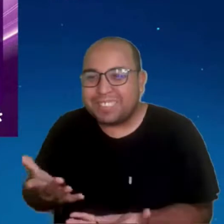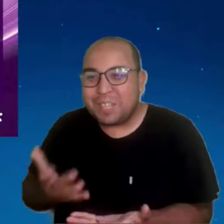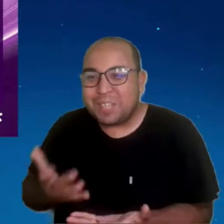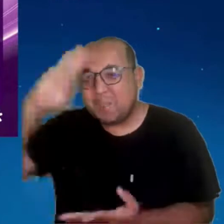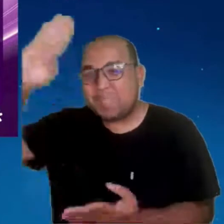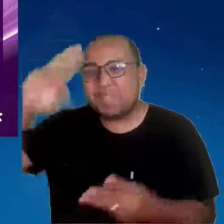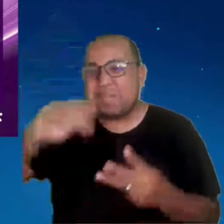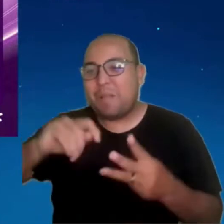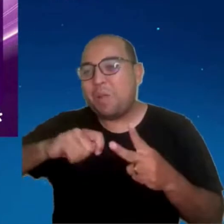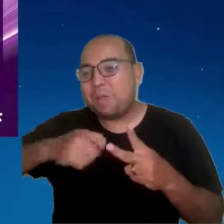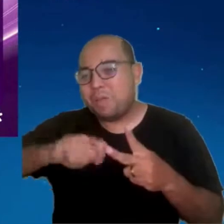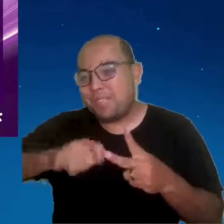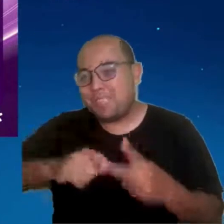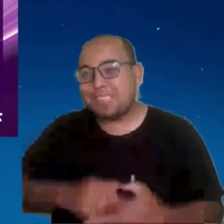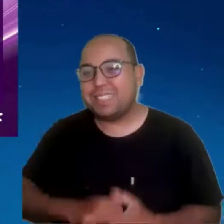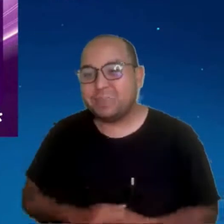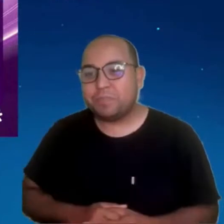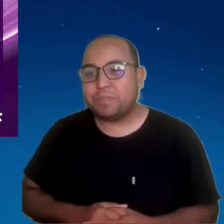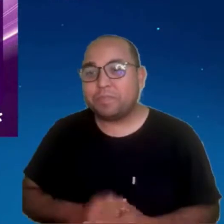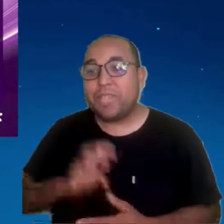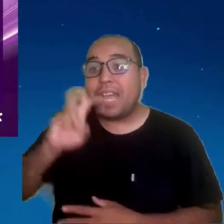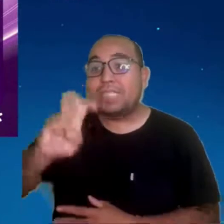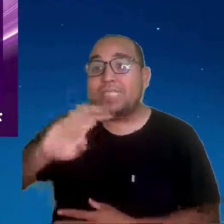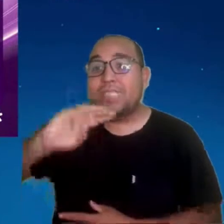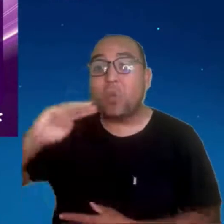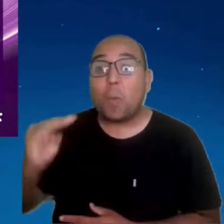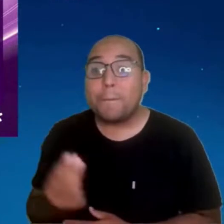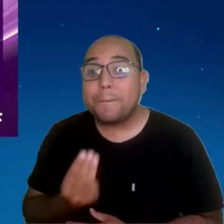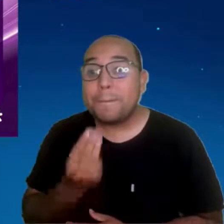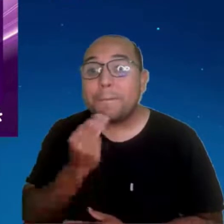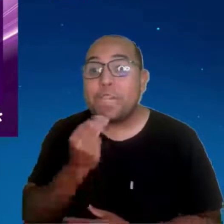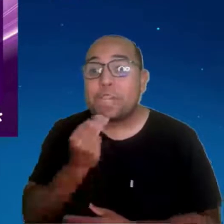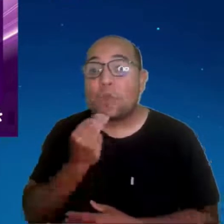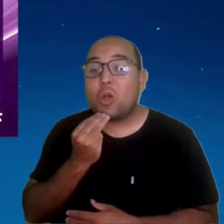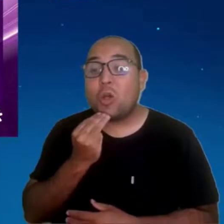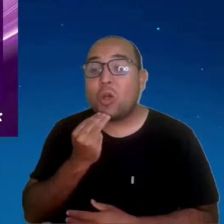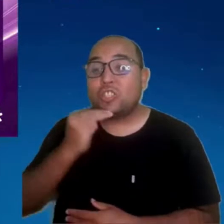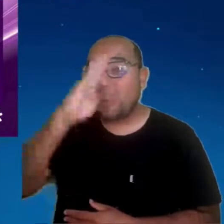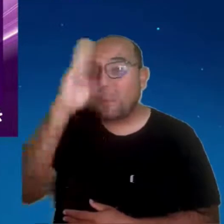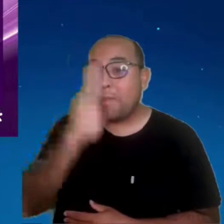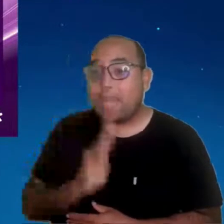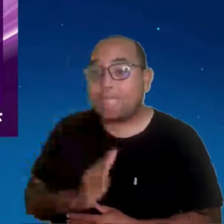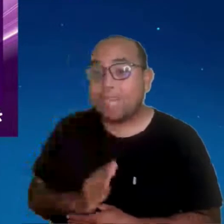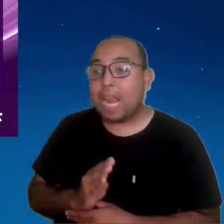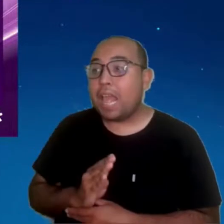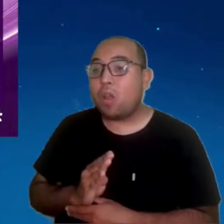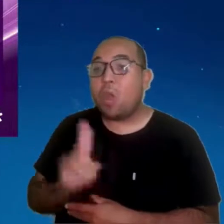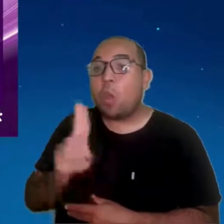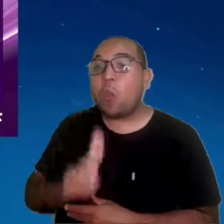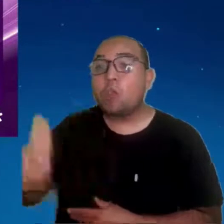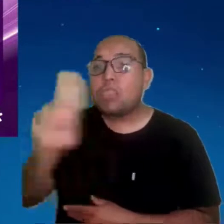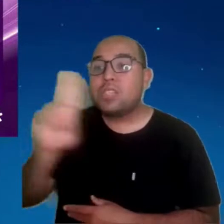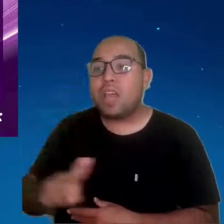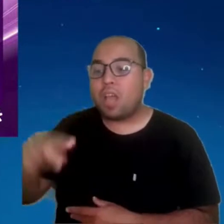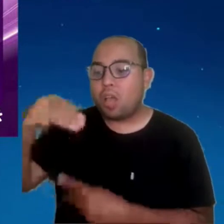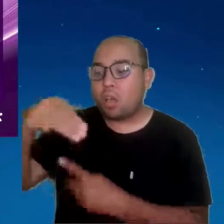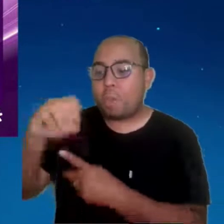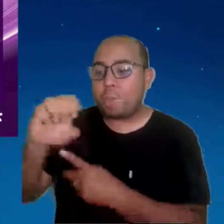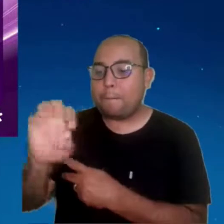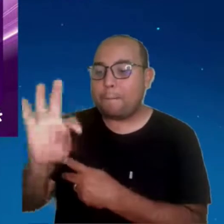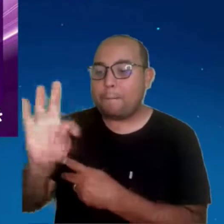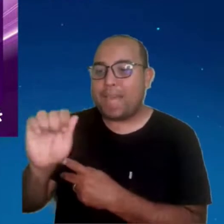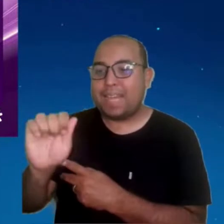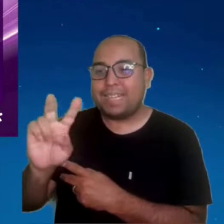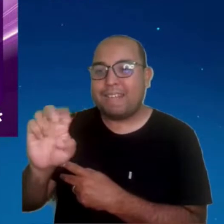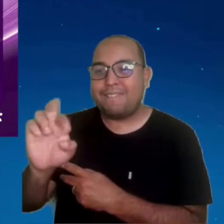brasileiros estão transitando no metaverso. Vê o case do Merchan na novela Travessia, que foi pela Pandora, se eu não me engano.